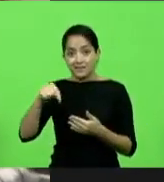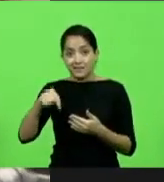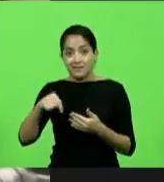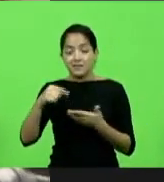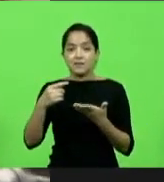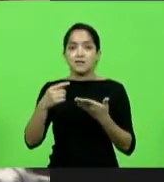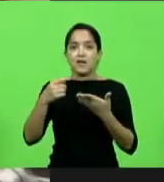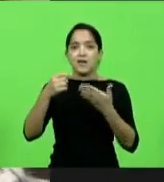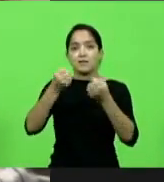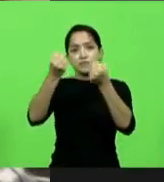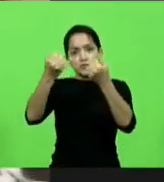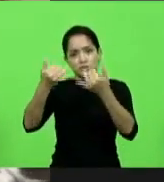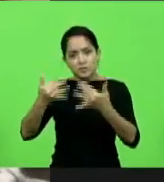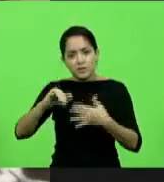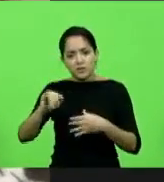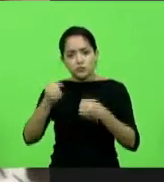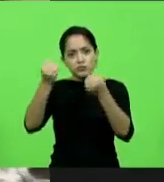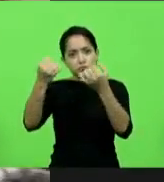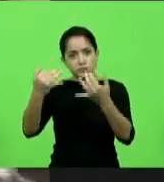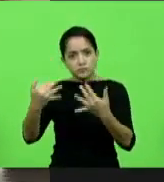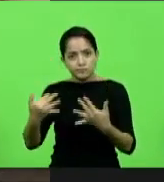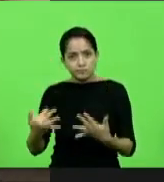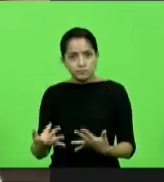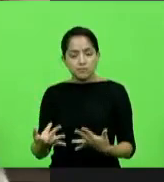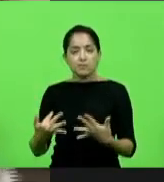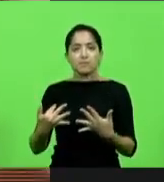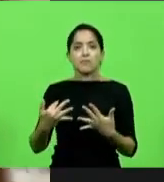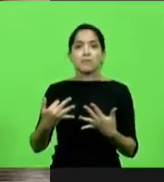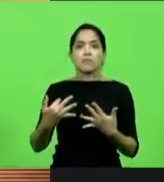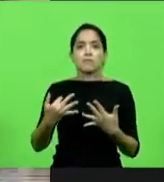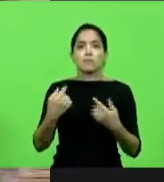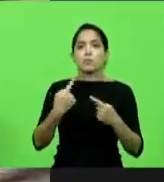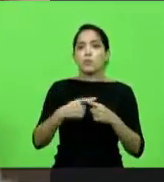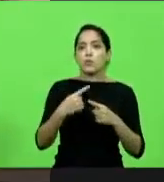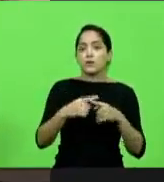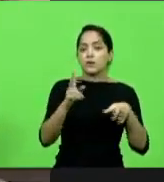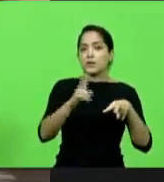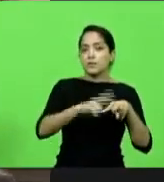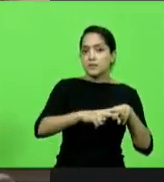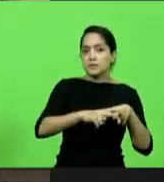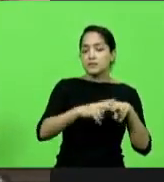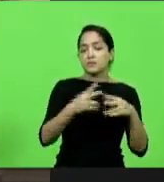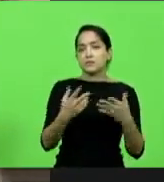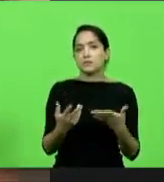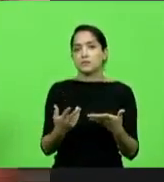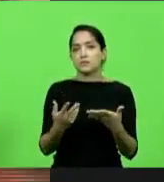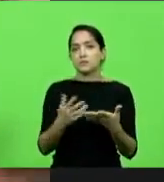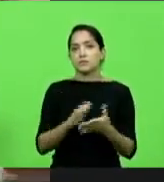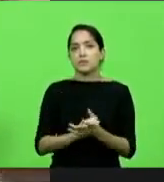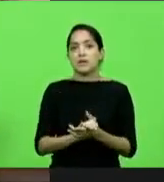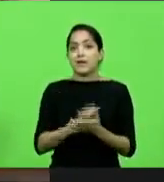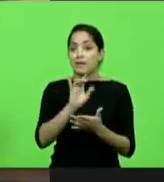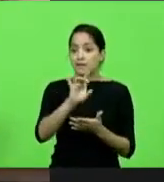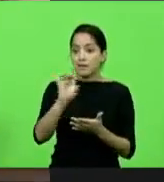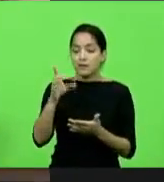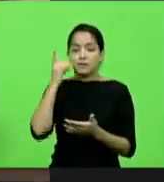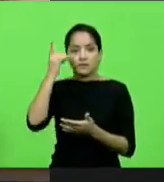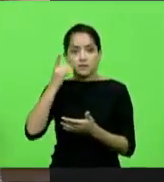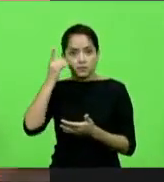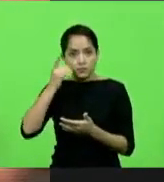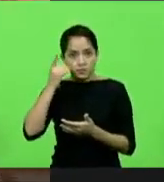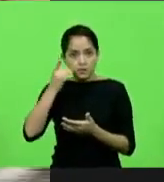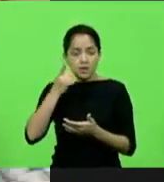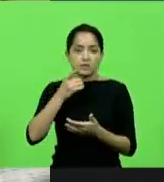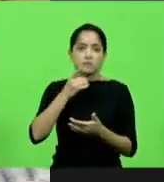ilegalidade da prisão sem as razões da prisão. Porque eu vejo que cada deputado tem as suas próprias